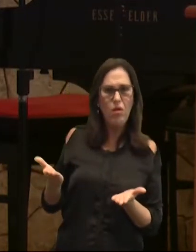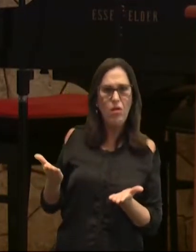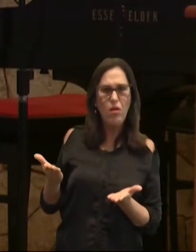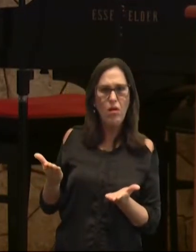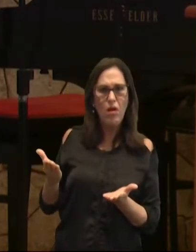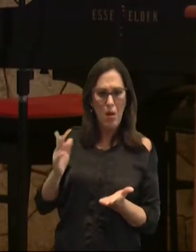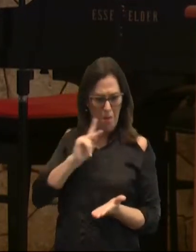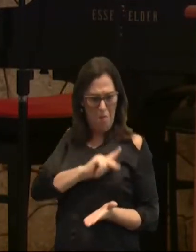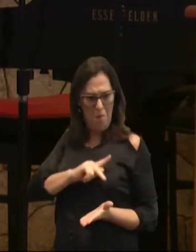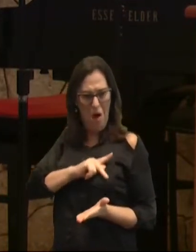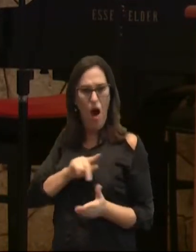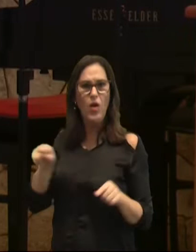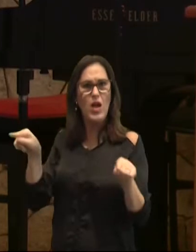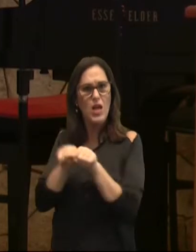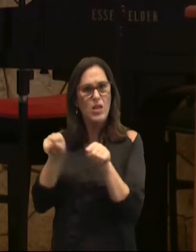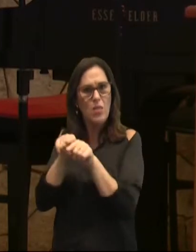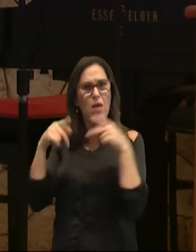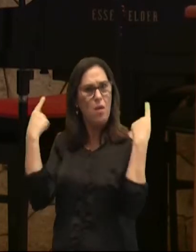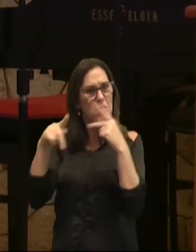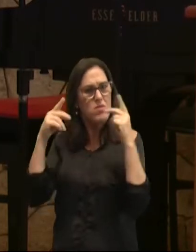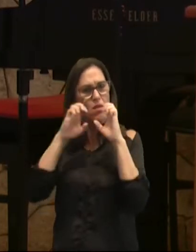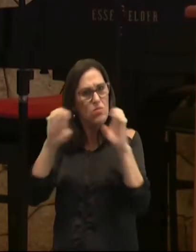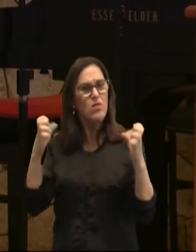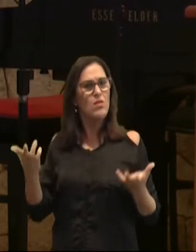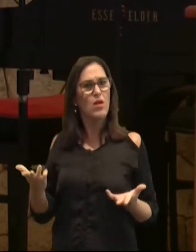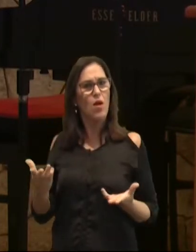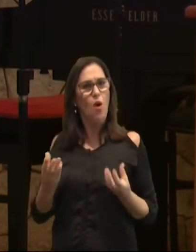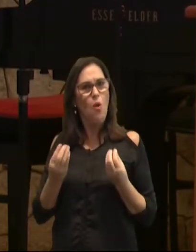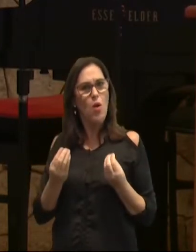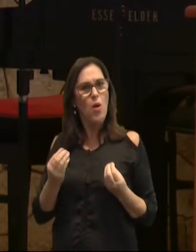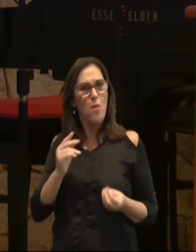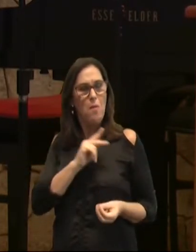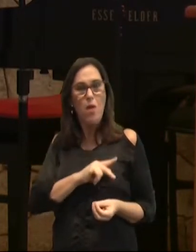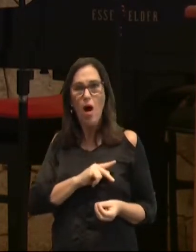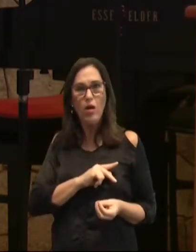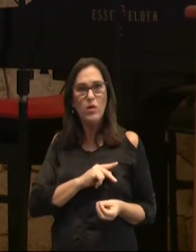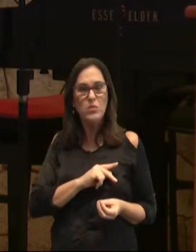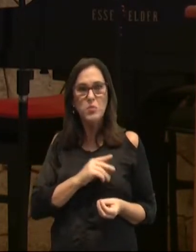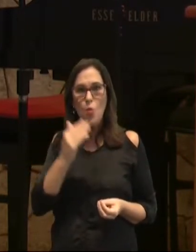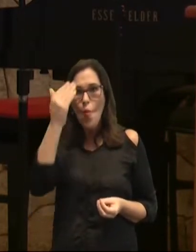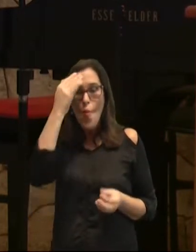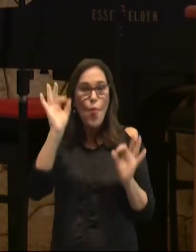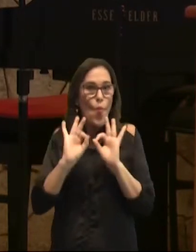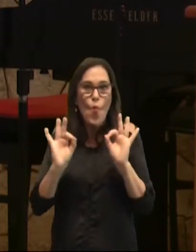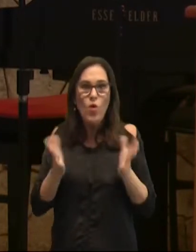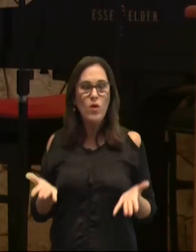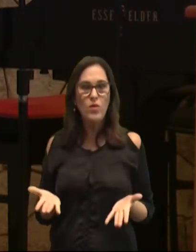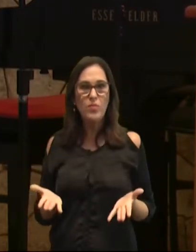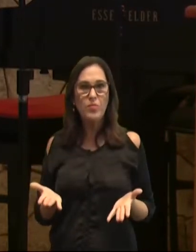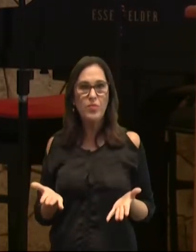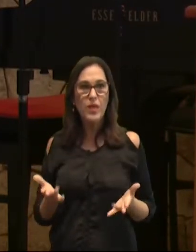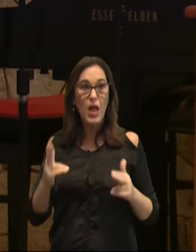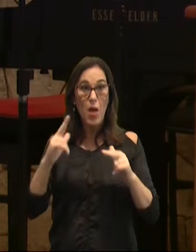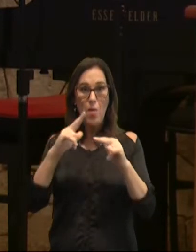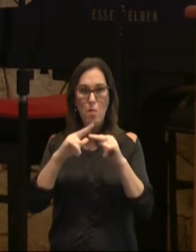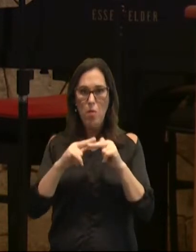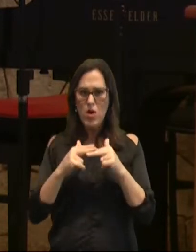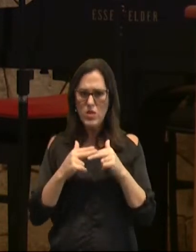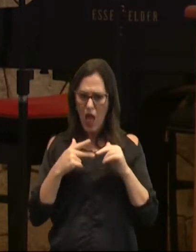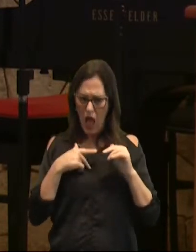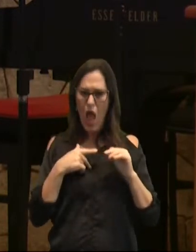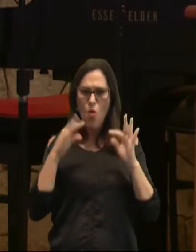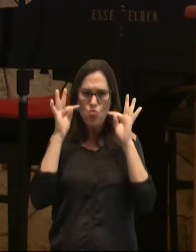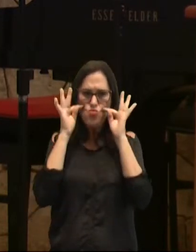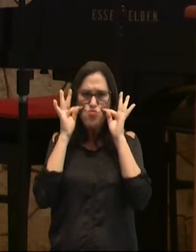apóstolo Paulo, quanto a sua mensagem? Era isso que Paulo não conseguia compreender. Pois vos dou testemunho,